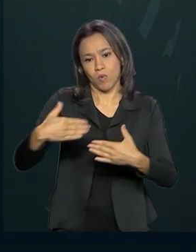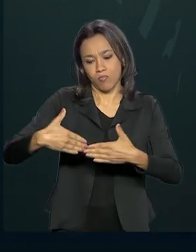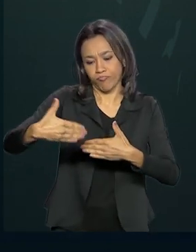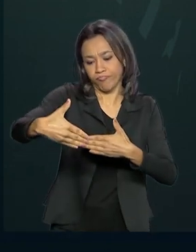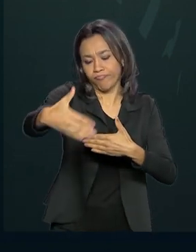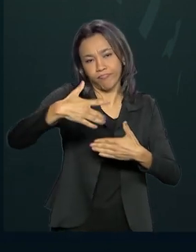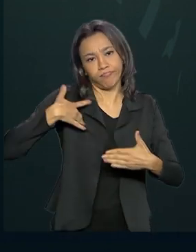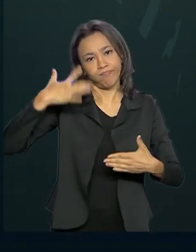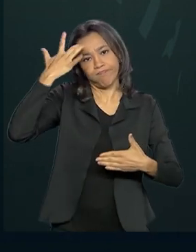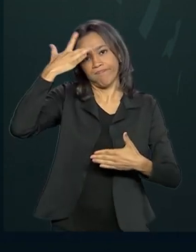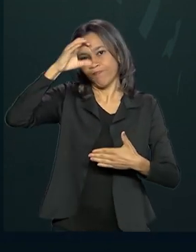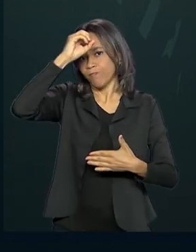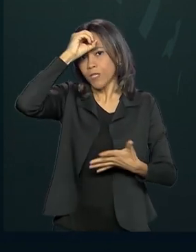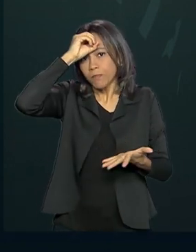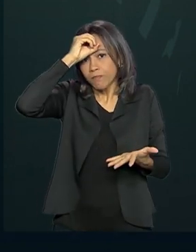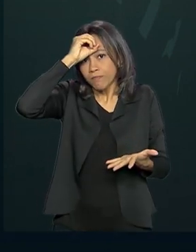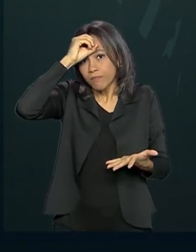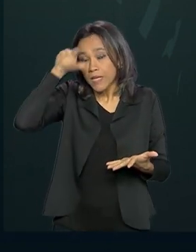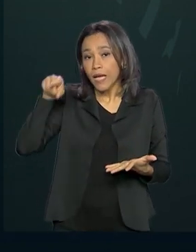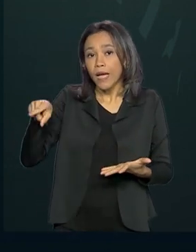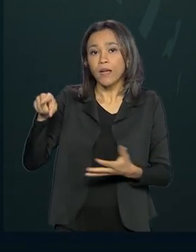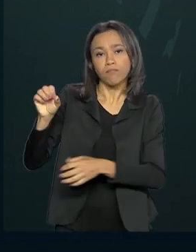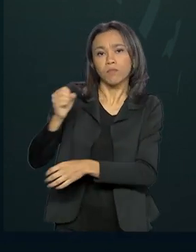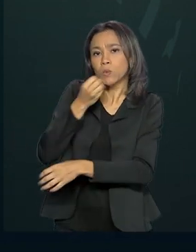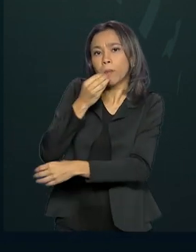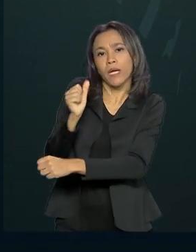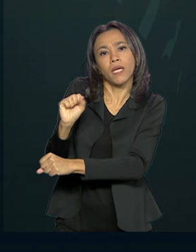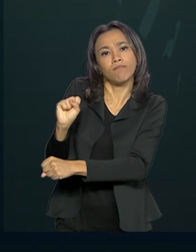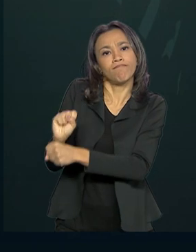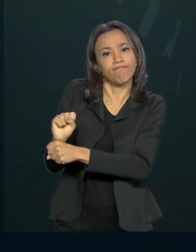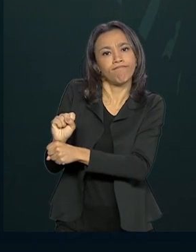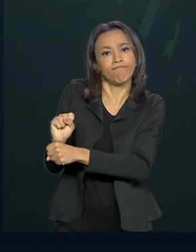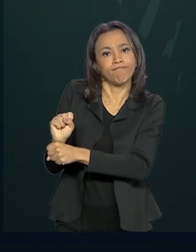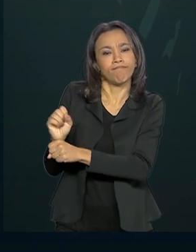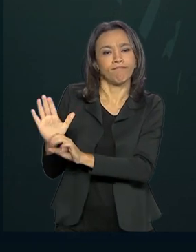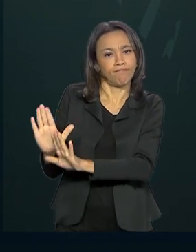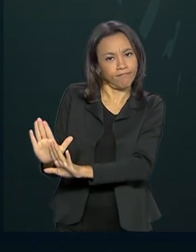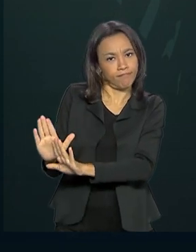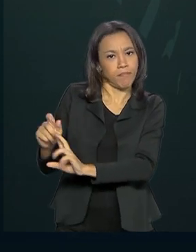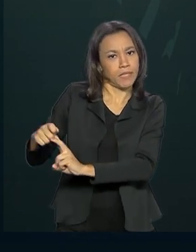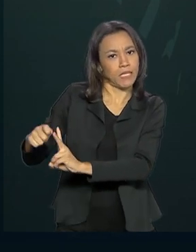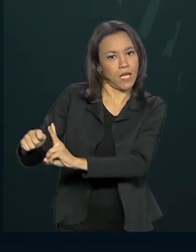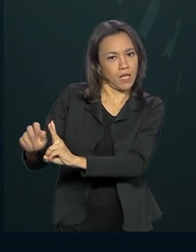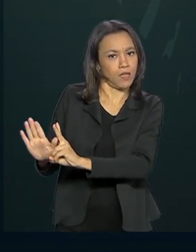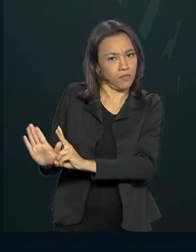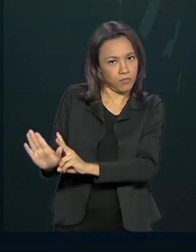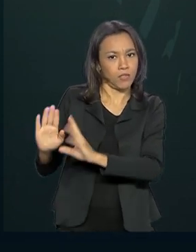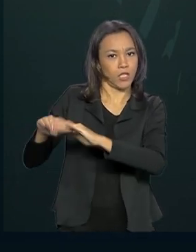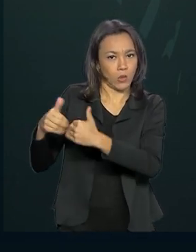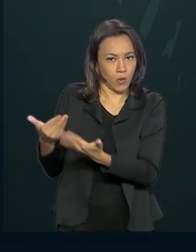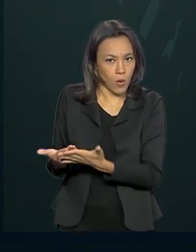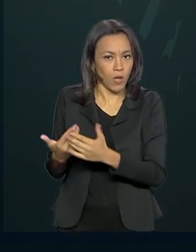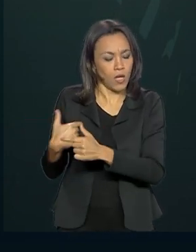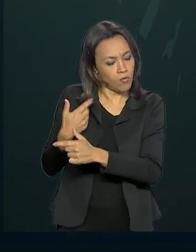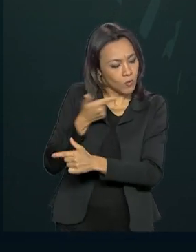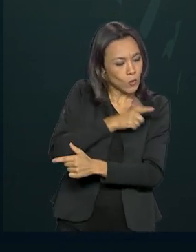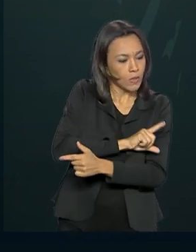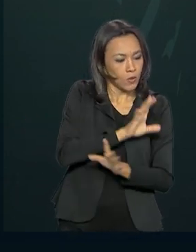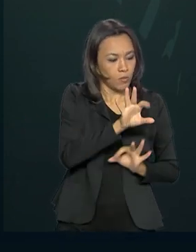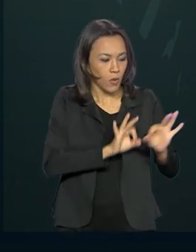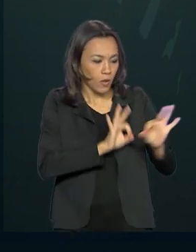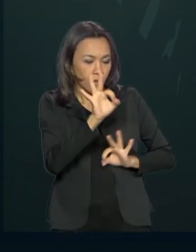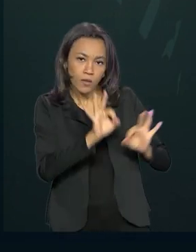Então, com esse congelamento de parcelas, de mensalidades no caso, eu consigo me programar.